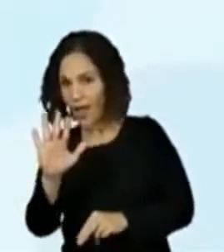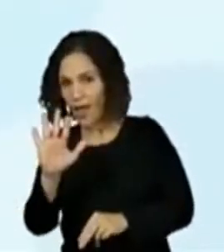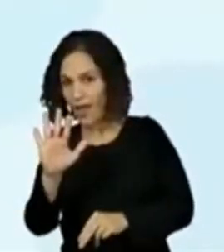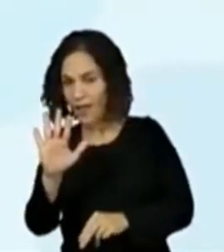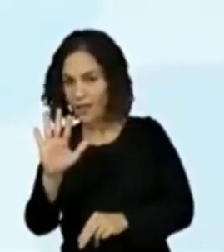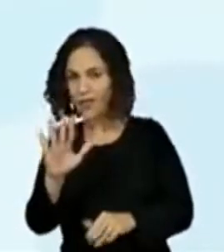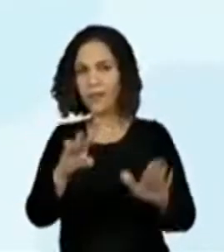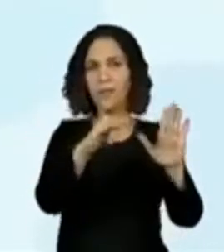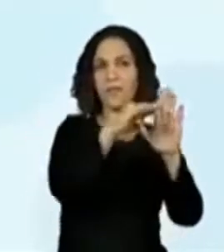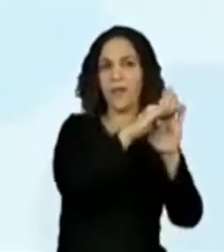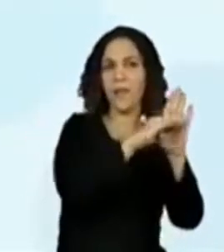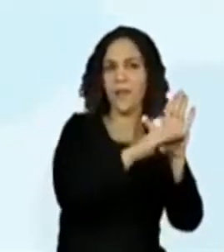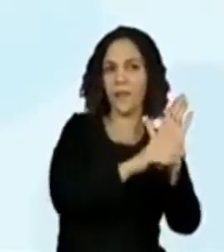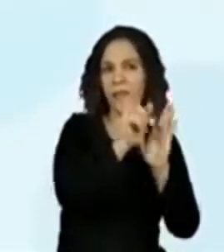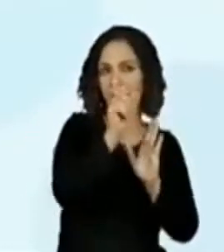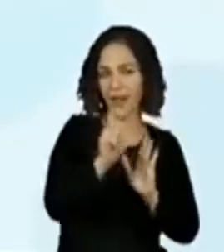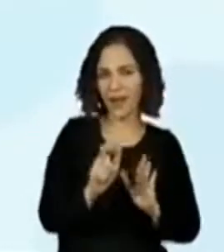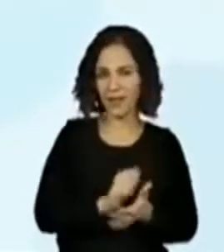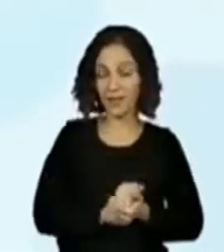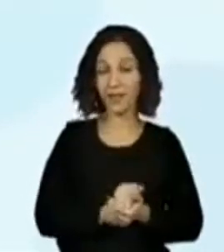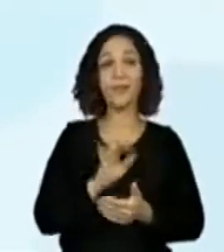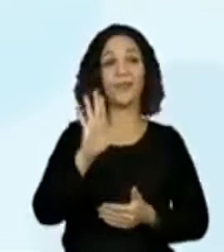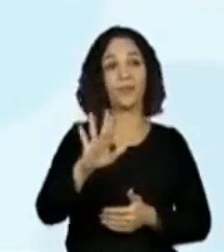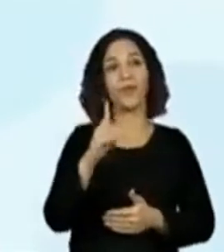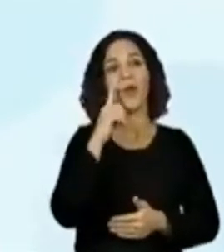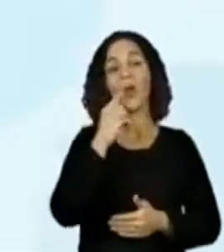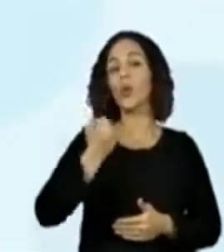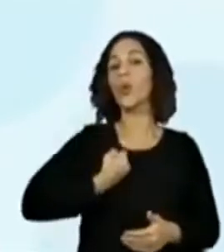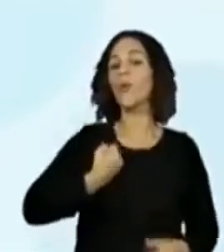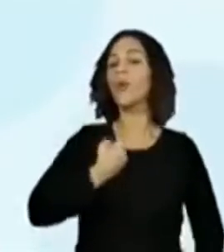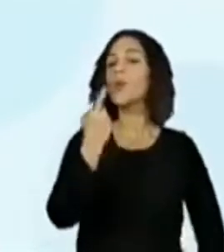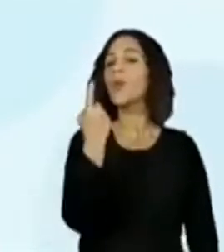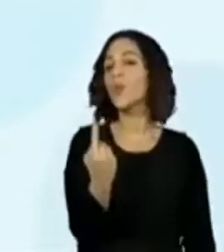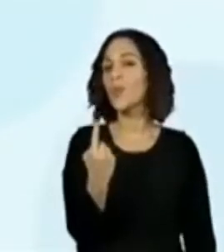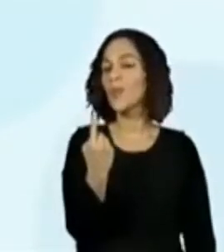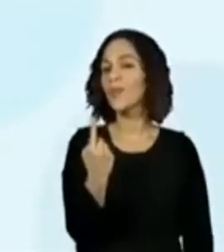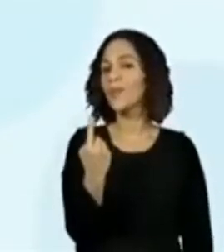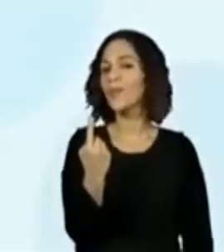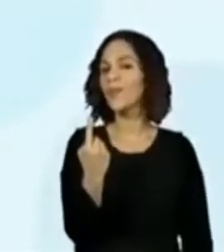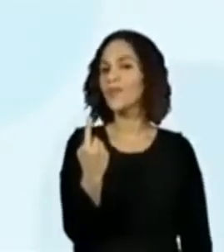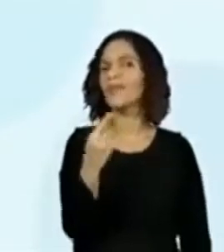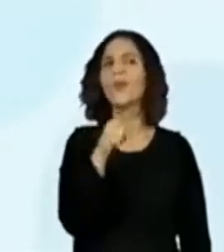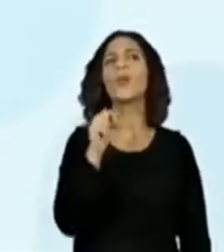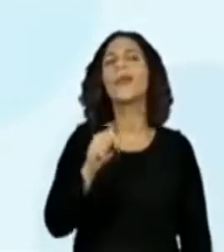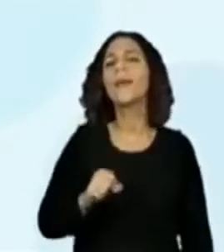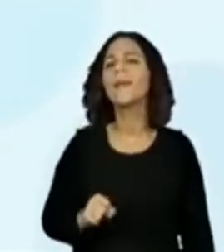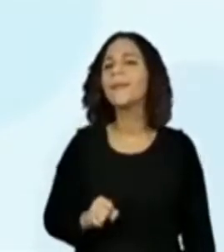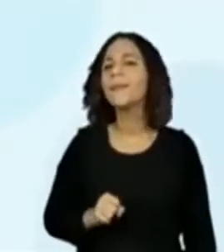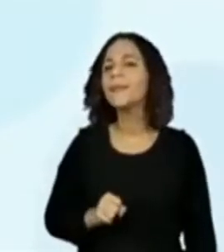relacionar. Essa figura aqui, a número 1, é o quê?